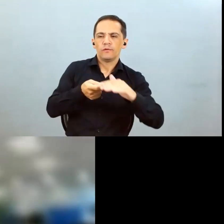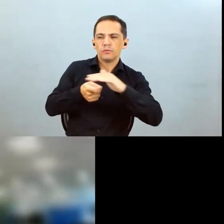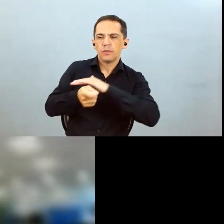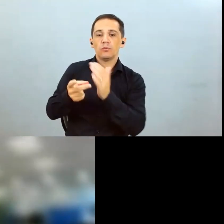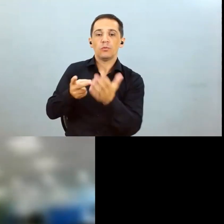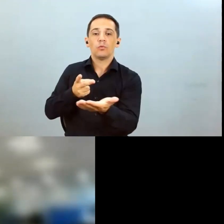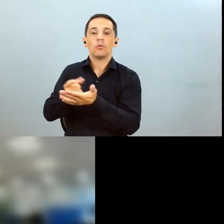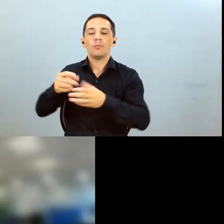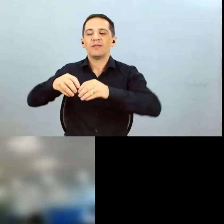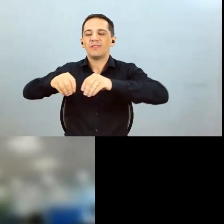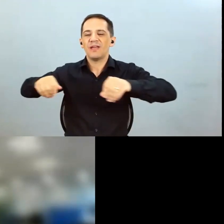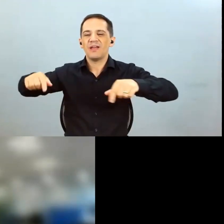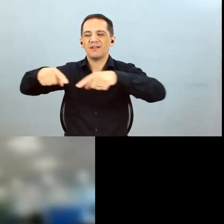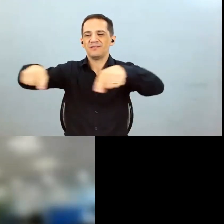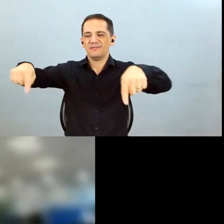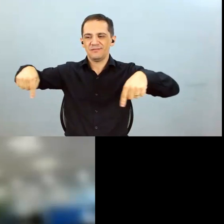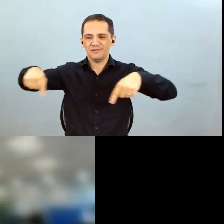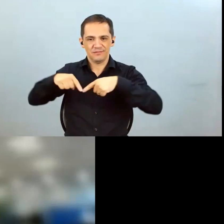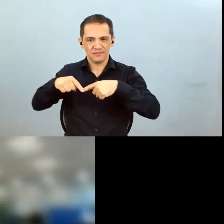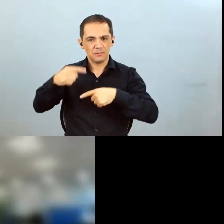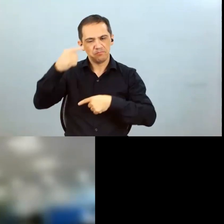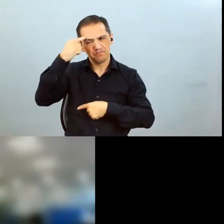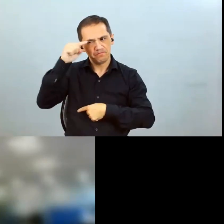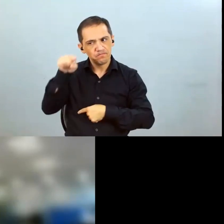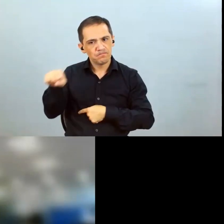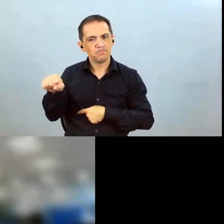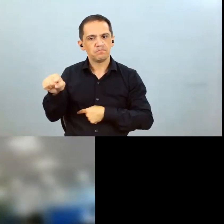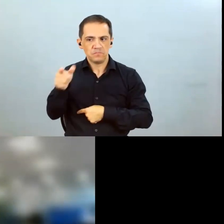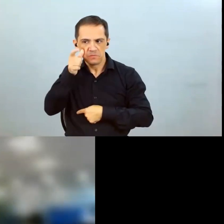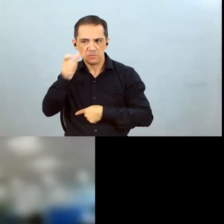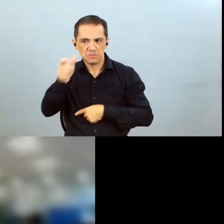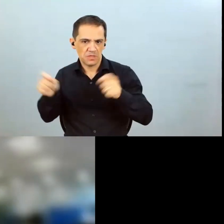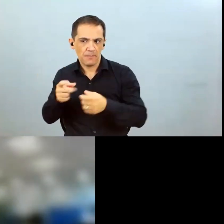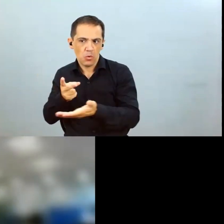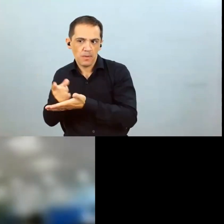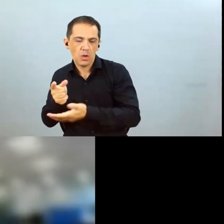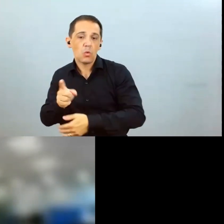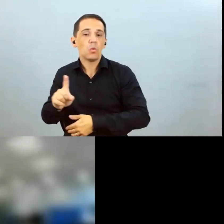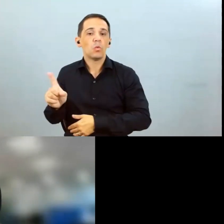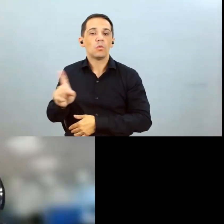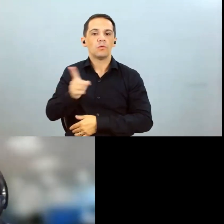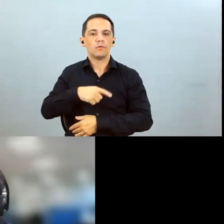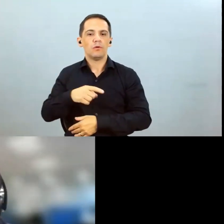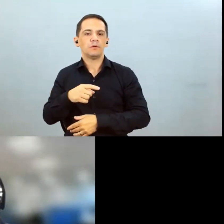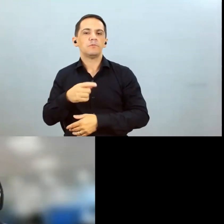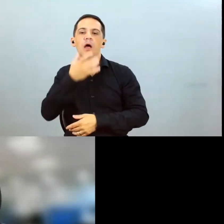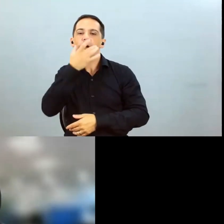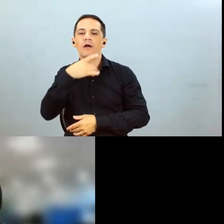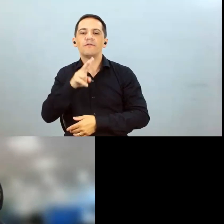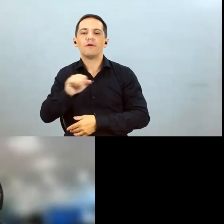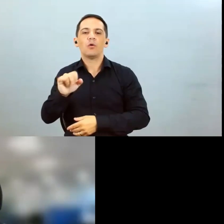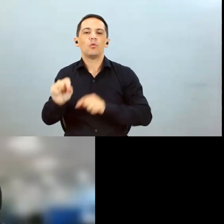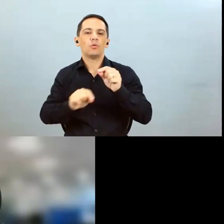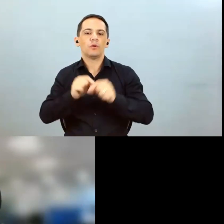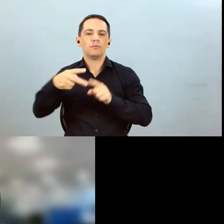vocês estão vendo nesse mercado, se existe alguma oportunidade interessante, se a gente pode esperar algo para esse ano em compra de terras. Essas seriam minhas